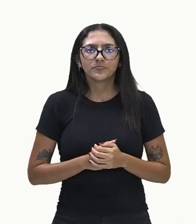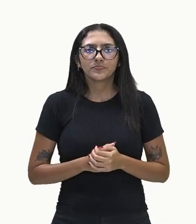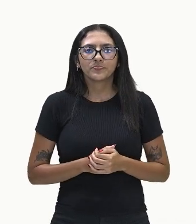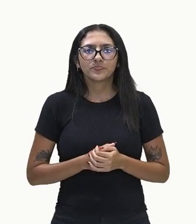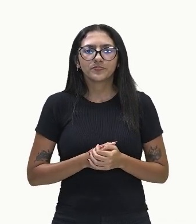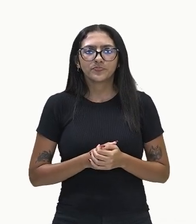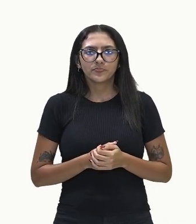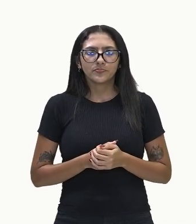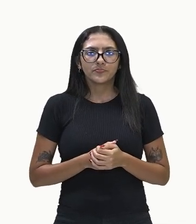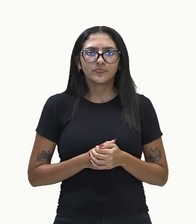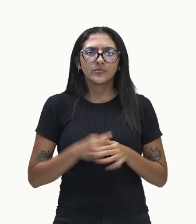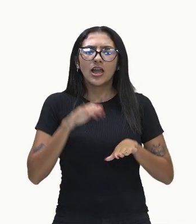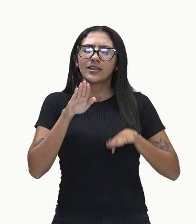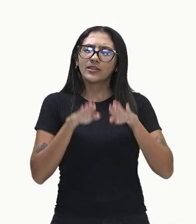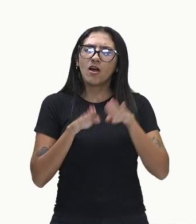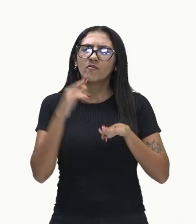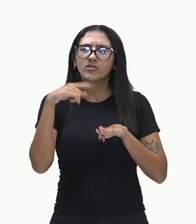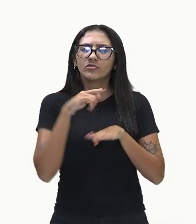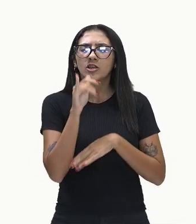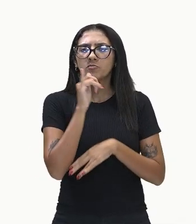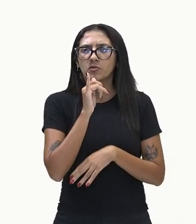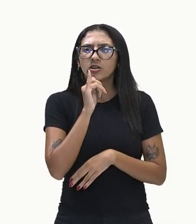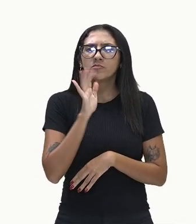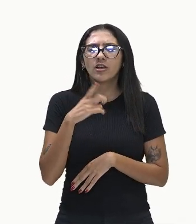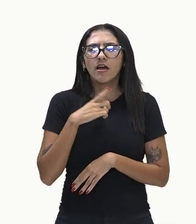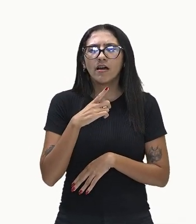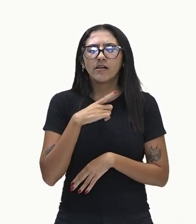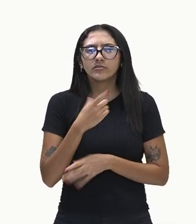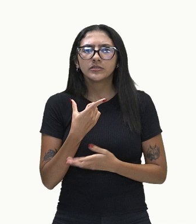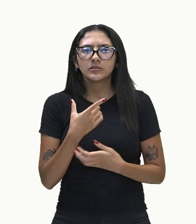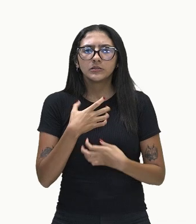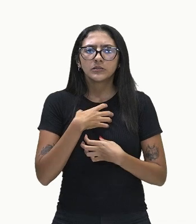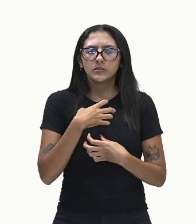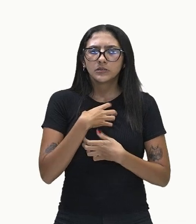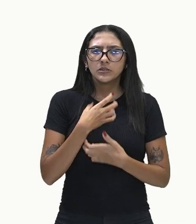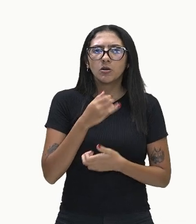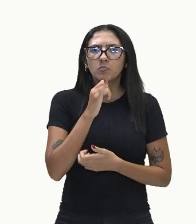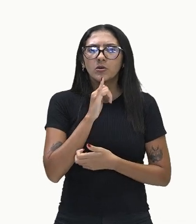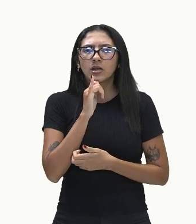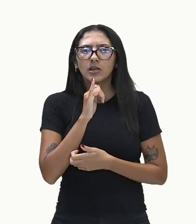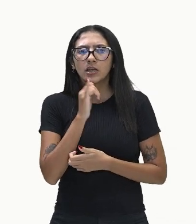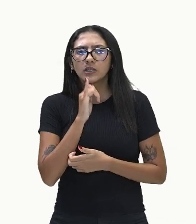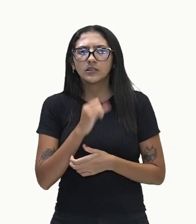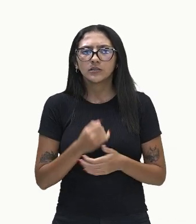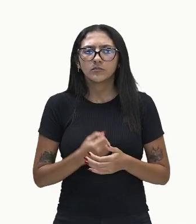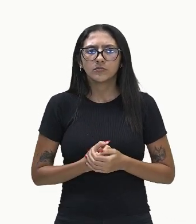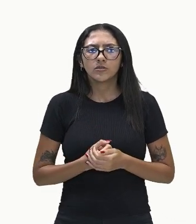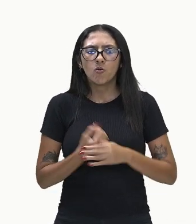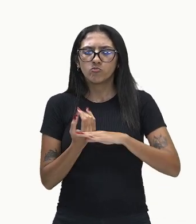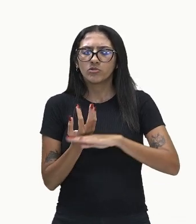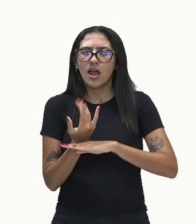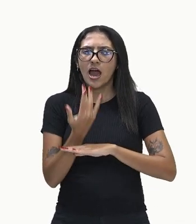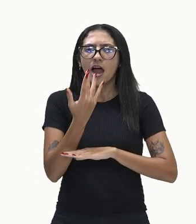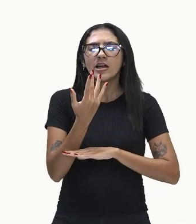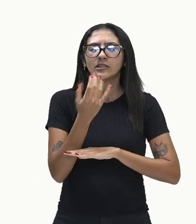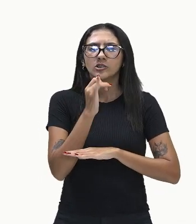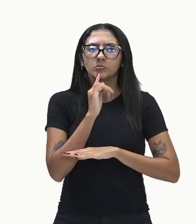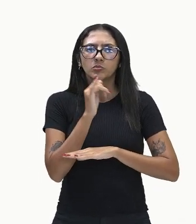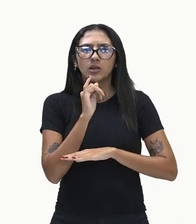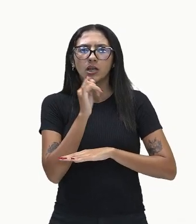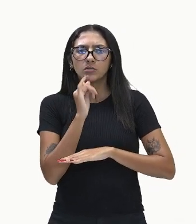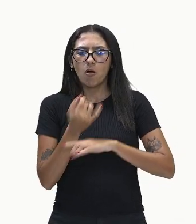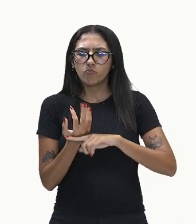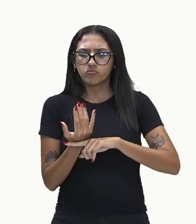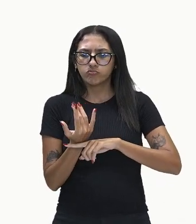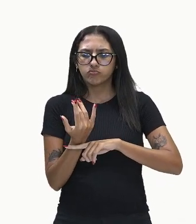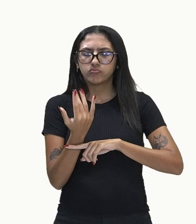Talvez, vocês já tenham, por exemplo, previdenciado o gás fugindo da botija. e ali rapidamente